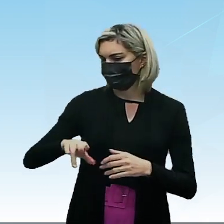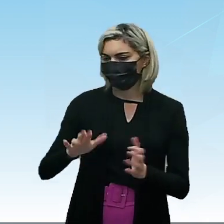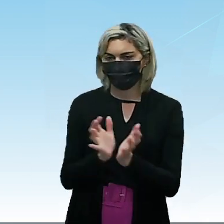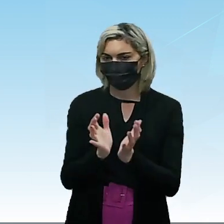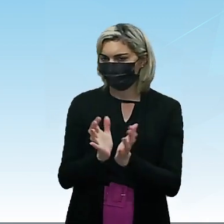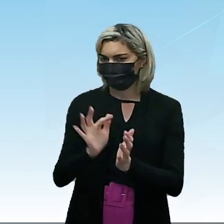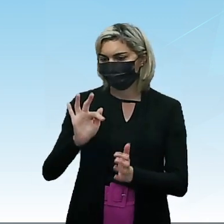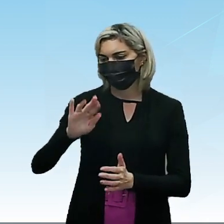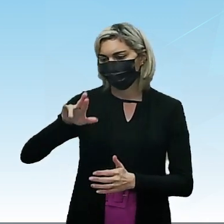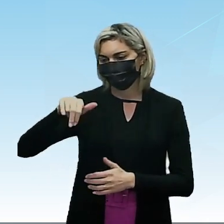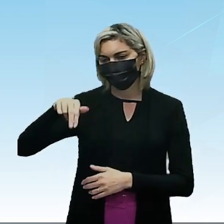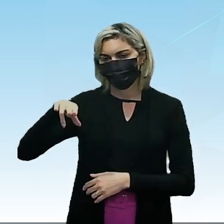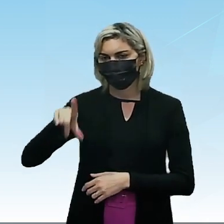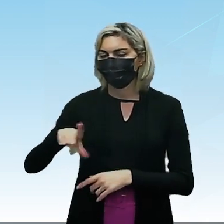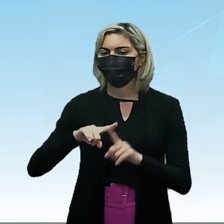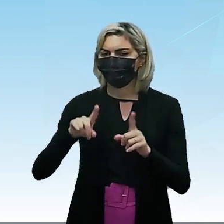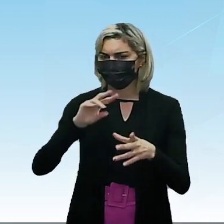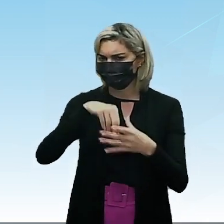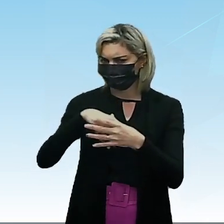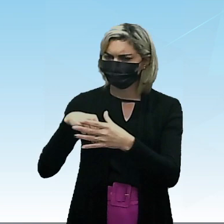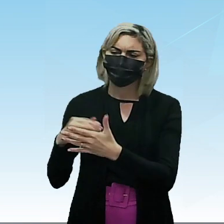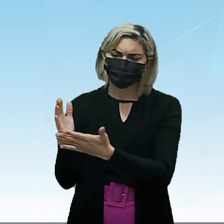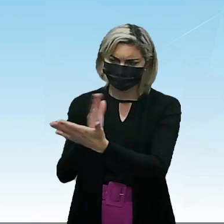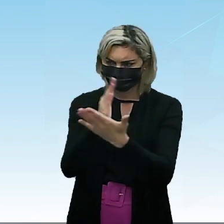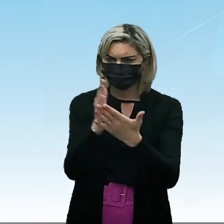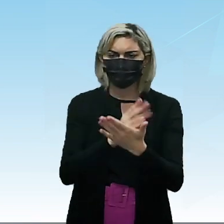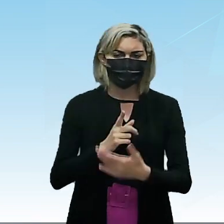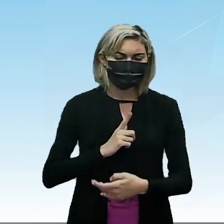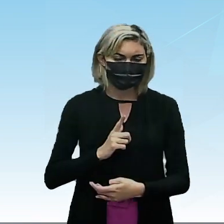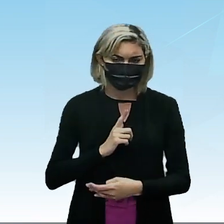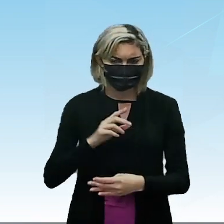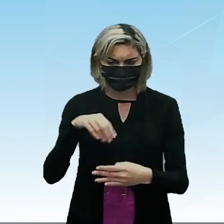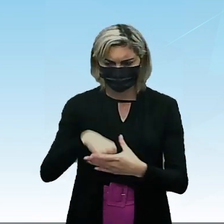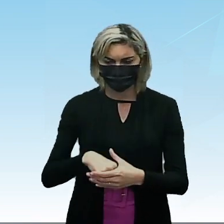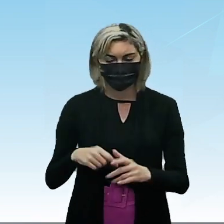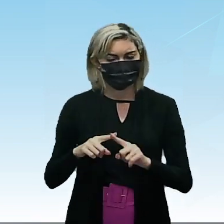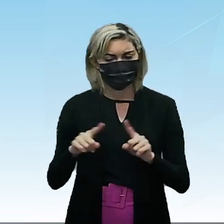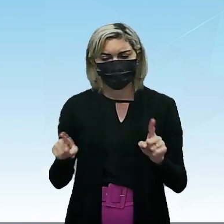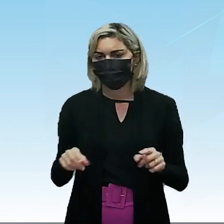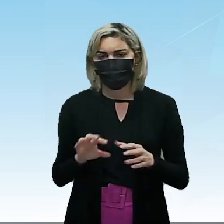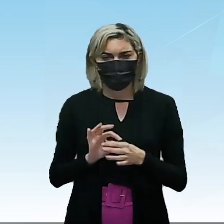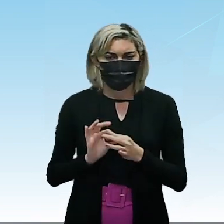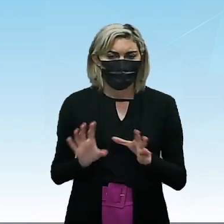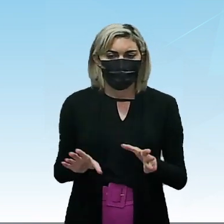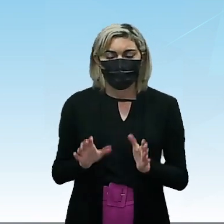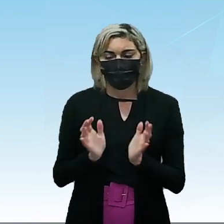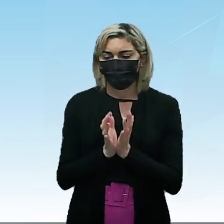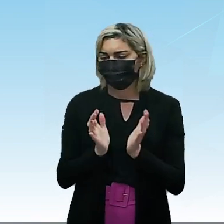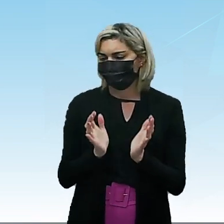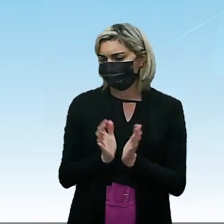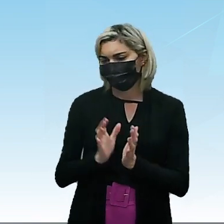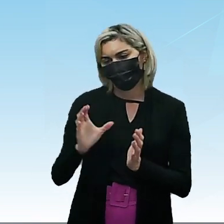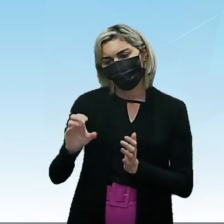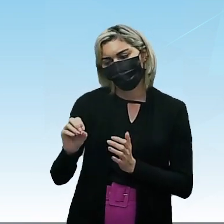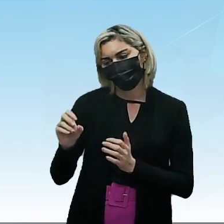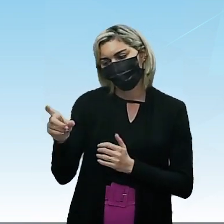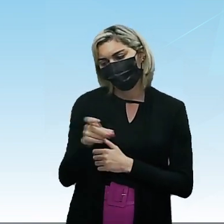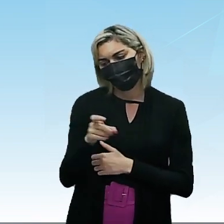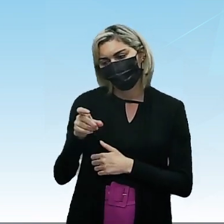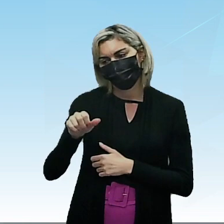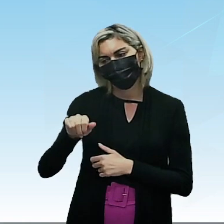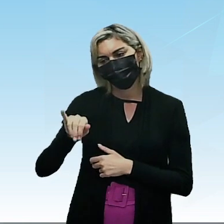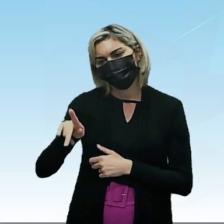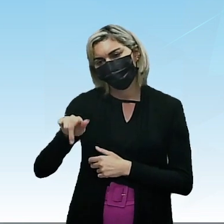grupo funcional mas vai estar presente em alguns grupos funcionais. Mas ele não deixa de ser um grupo oxigenado. Ele